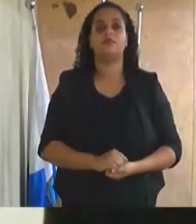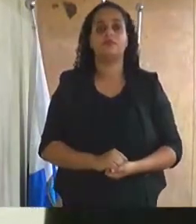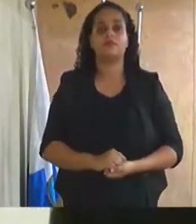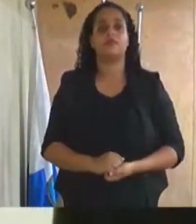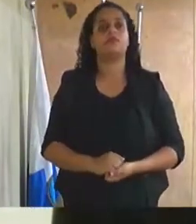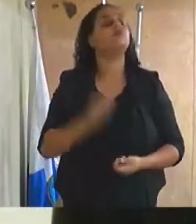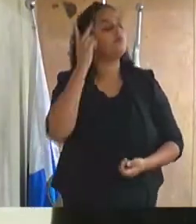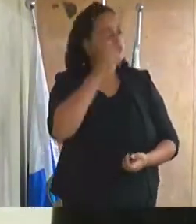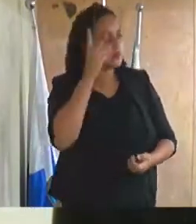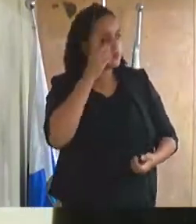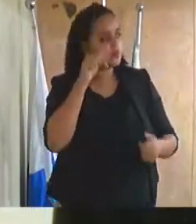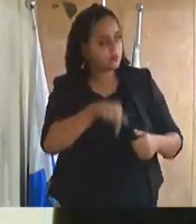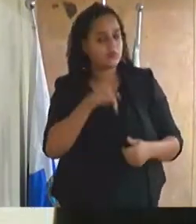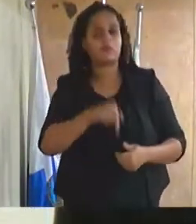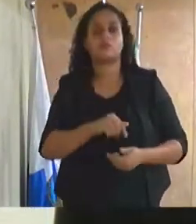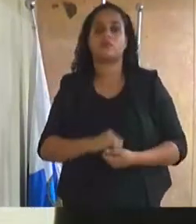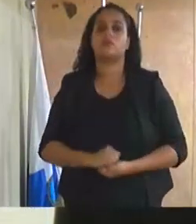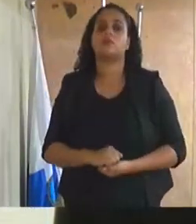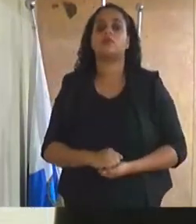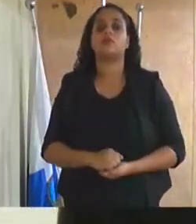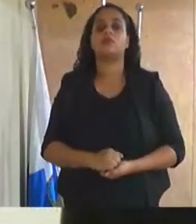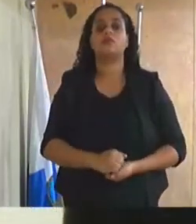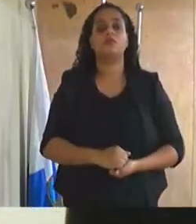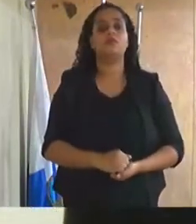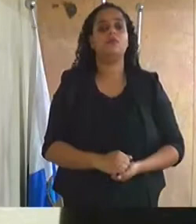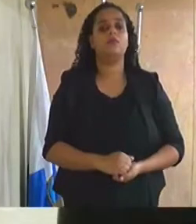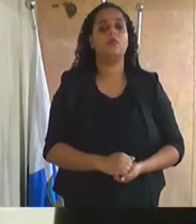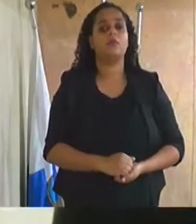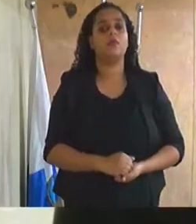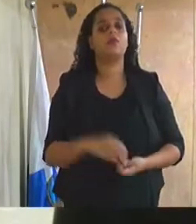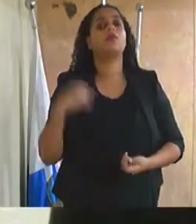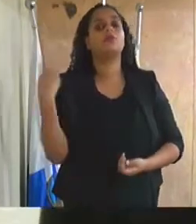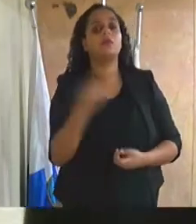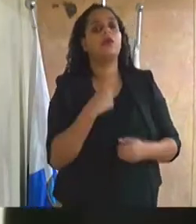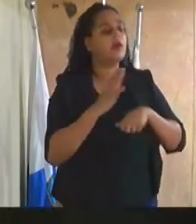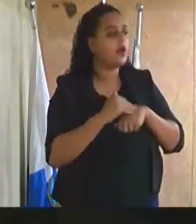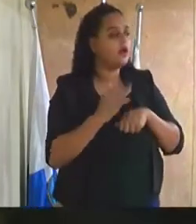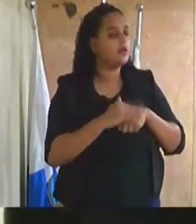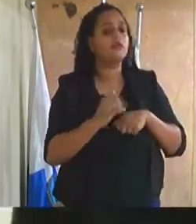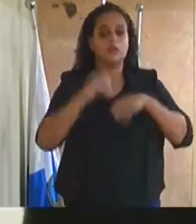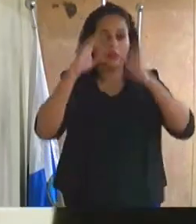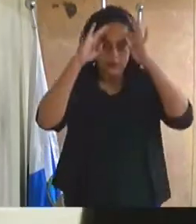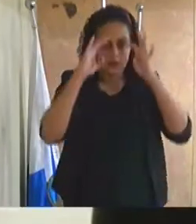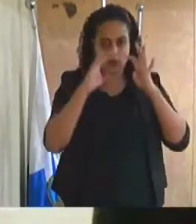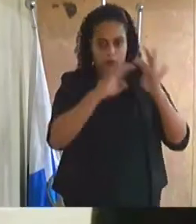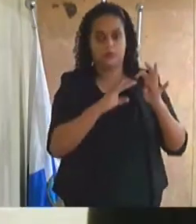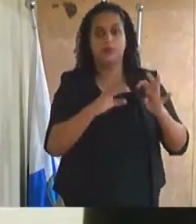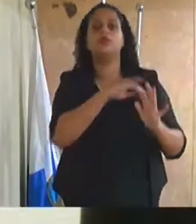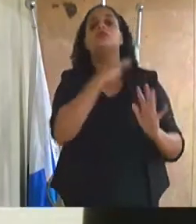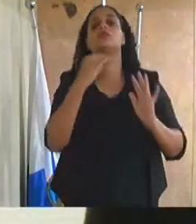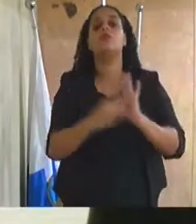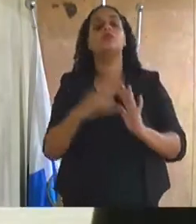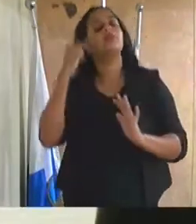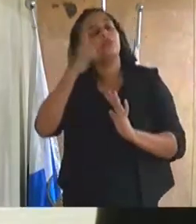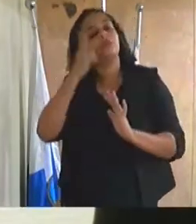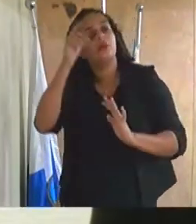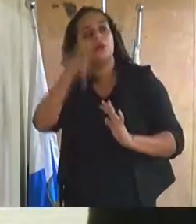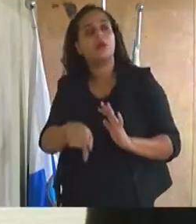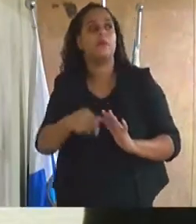na nossa casa. Você sabe que eu dou todo o carinho, todo o respeito de todos os vereadores aqui.